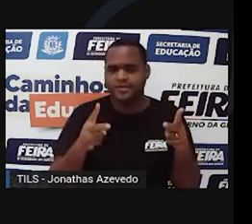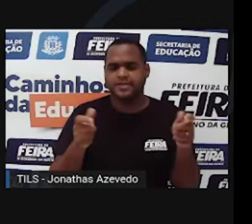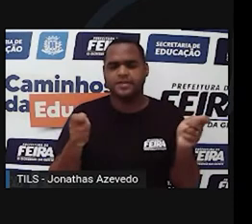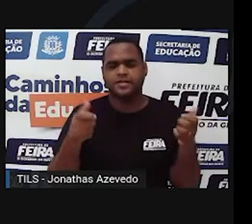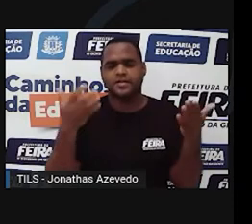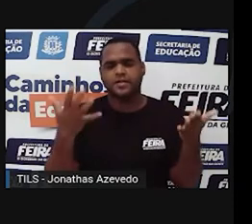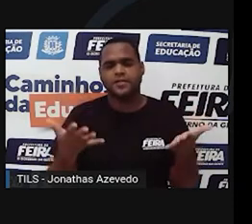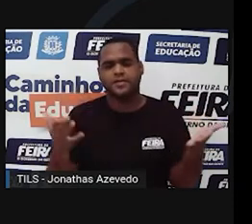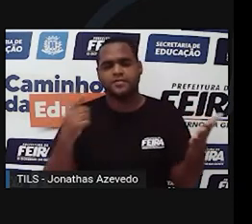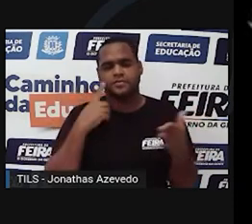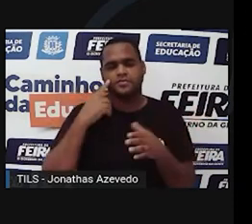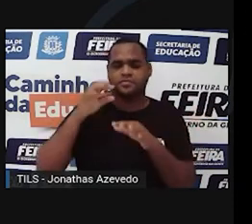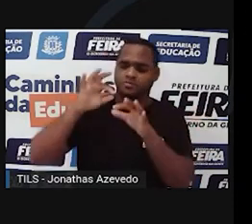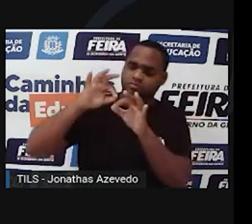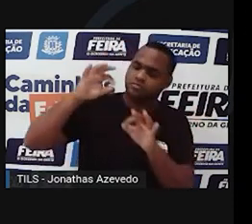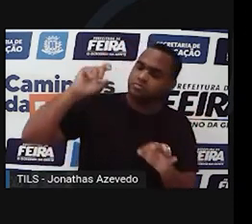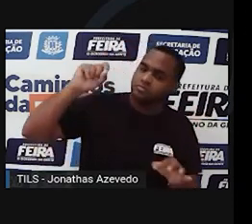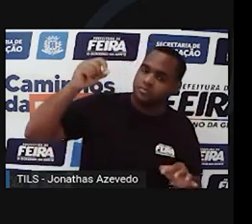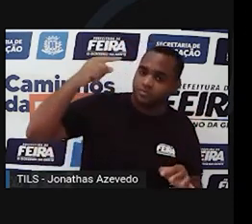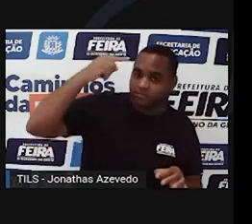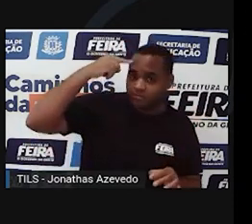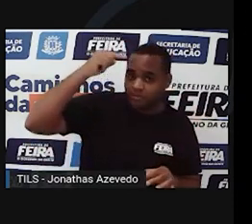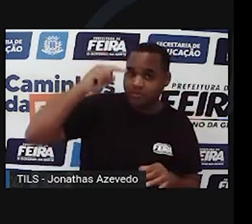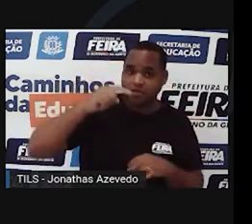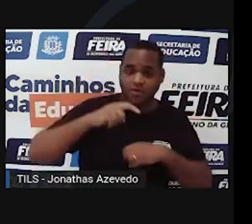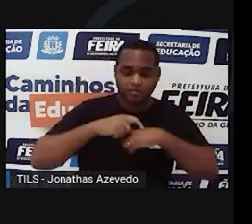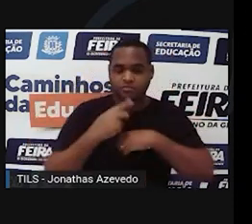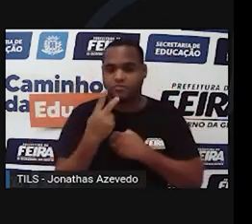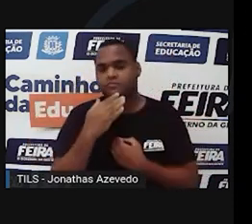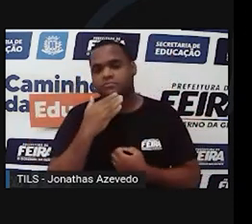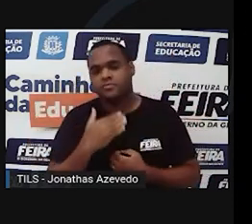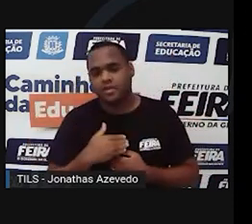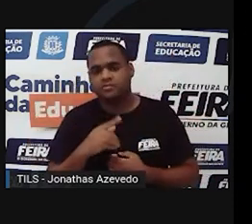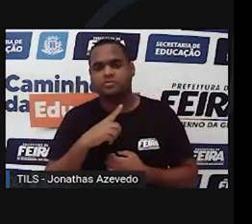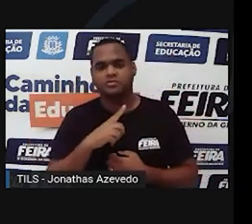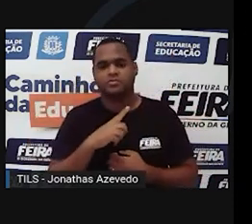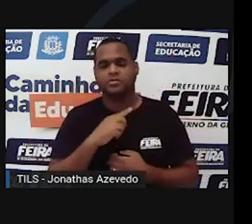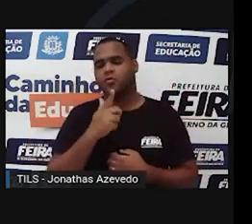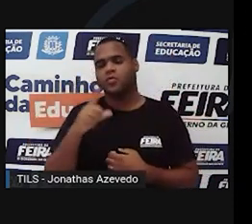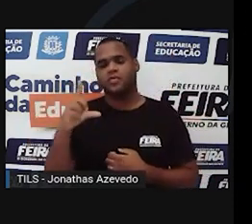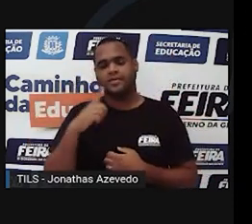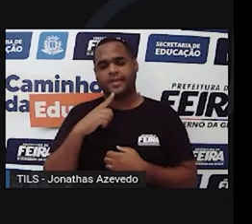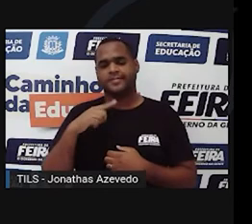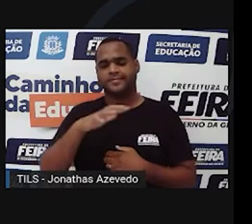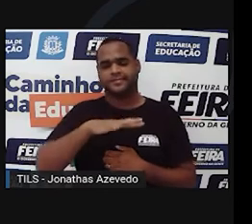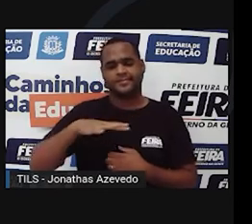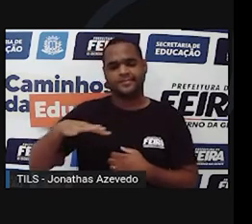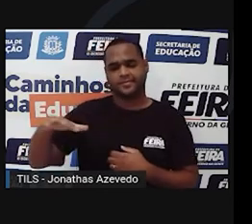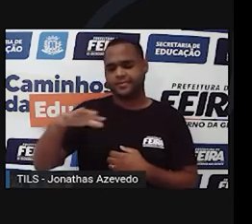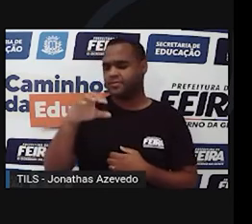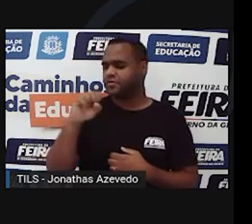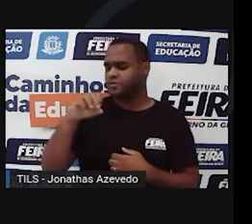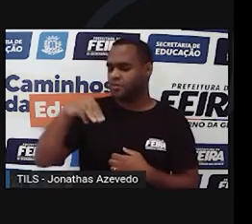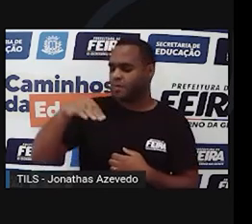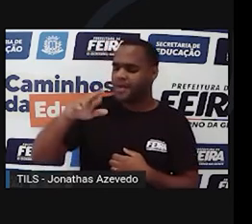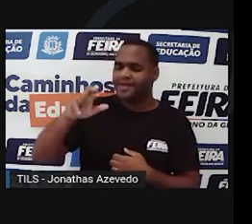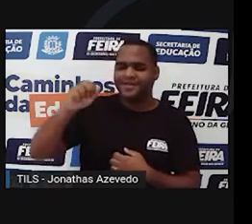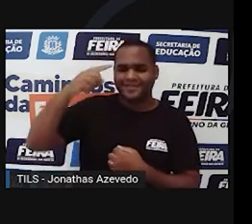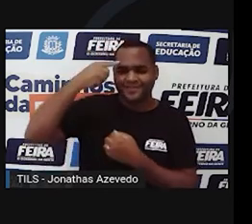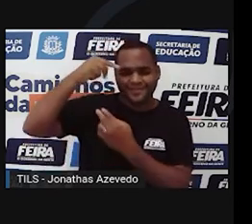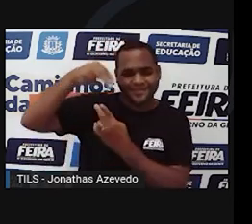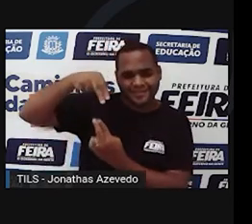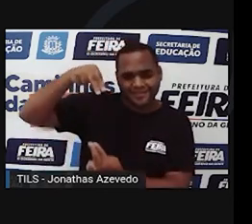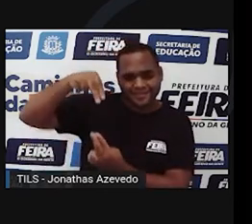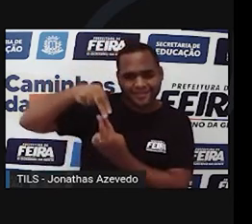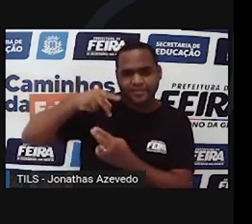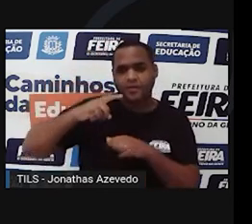Se a gente traçar a luz que sai do Sol às 2 horas da tarde, temos essa região aqui de sombra. E se a gente fizer o mesmo